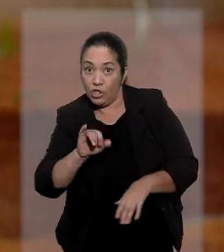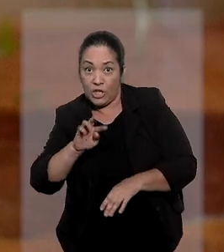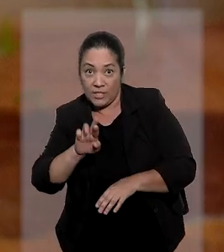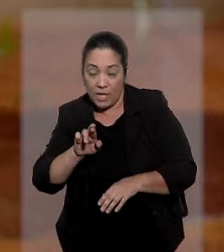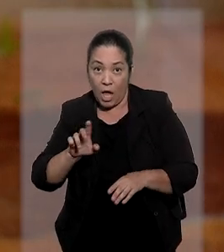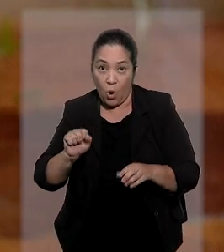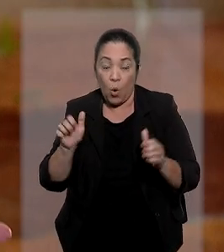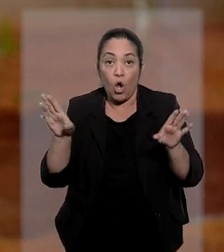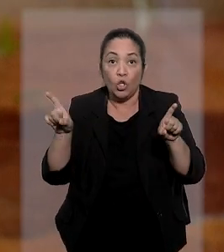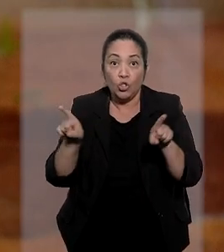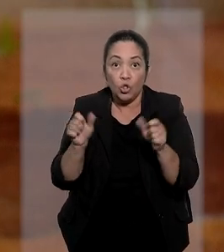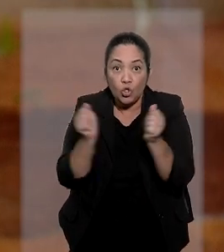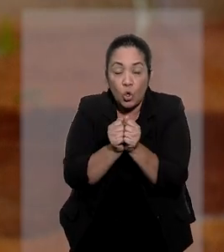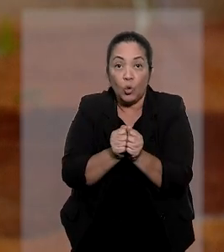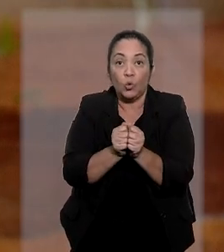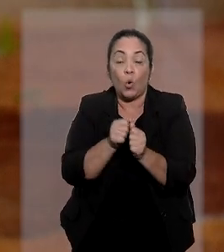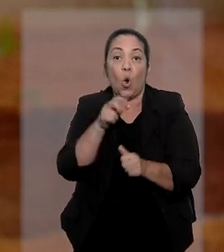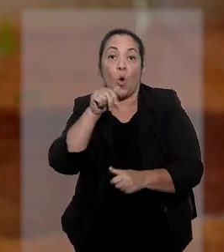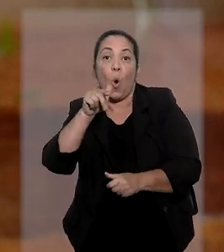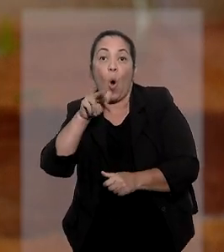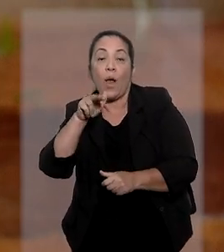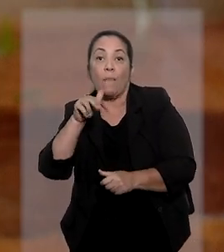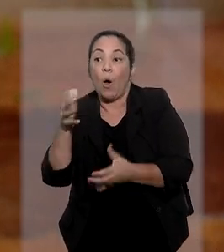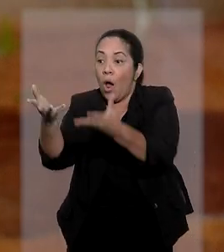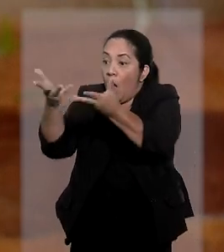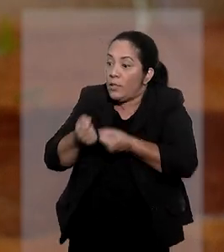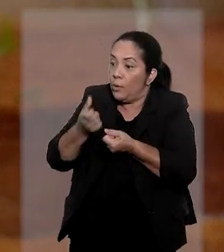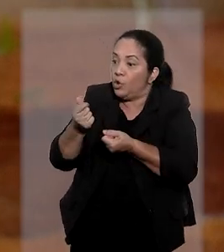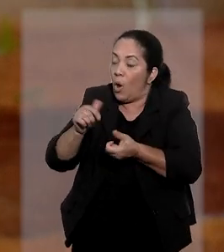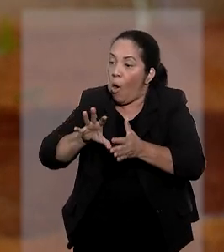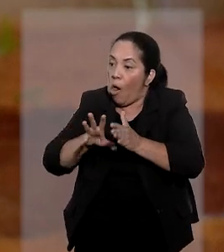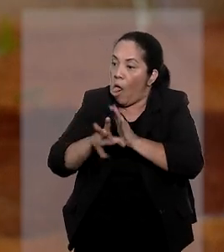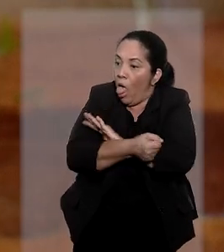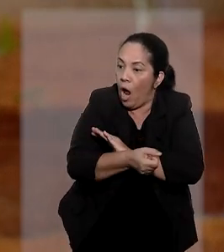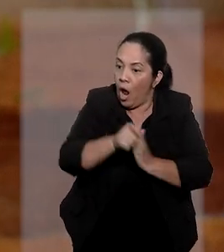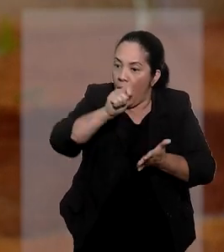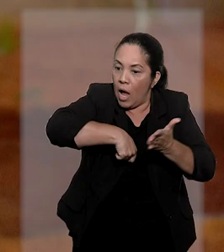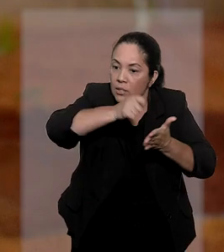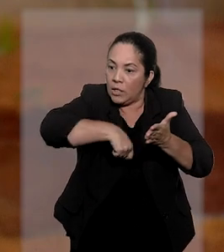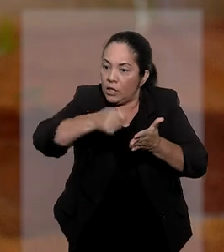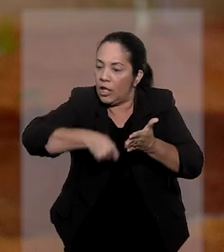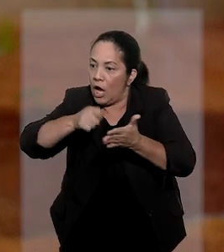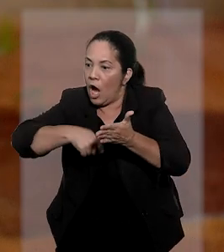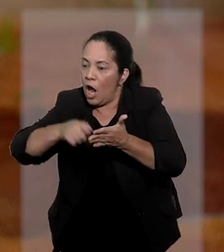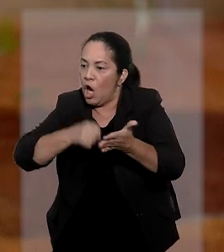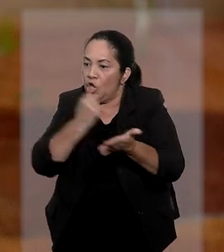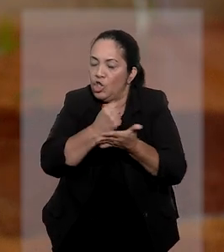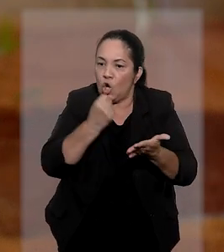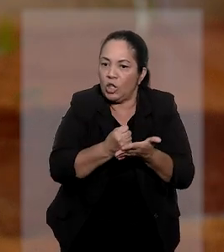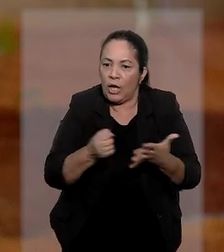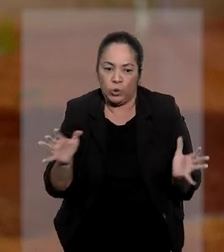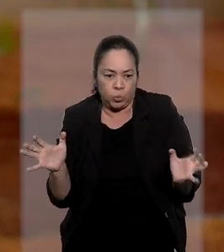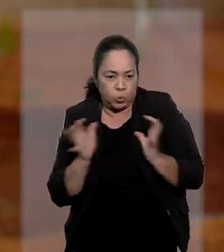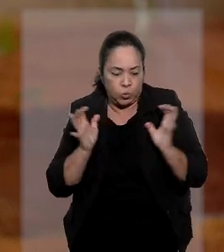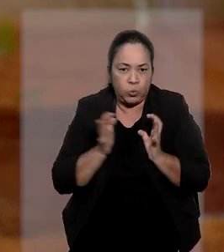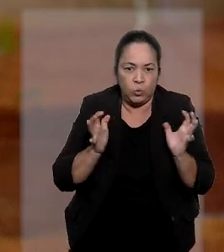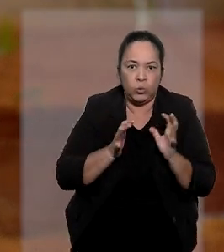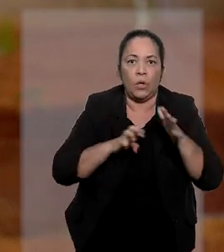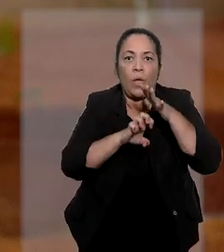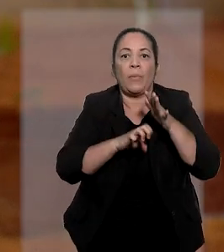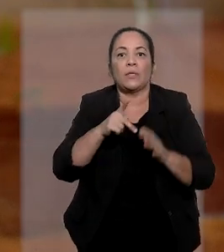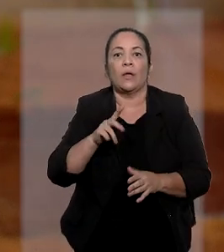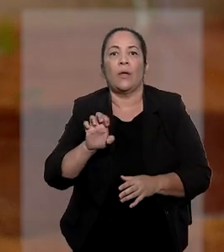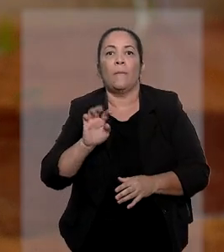Dirceu e seu irmão teriam recebido propina em esquema de corrupção que envolvia a assinatura de contratos milionários com a Petrobras.